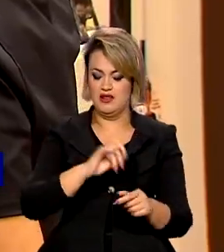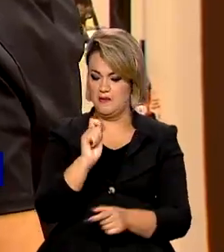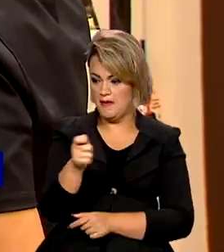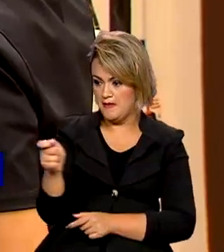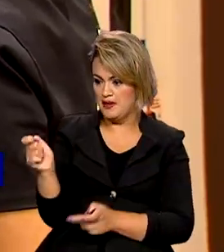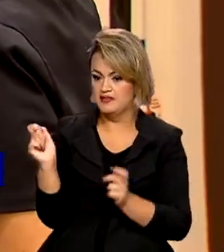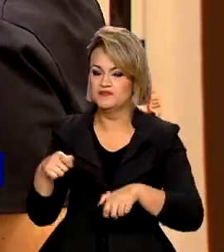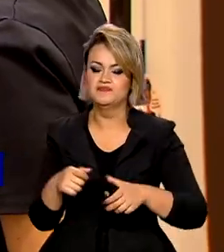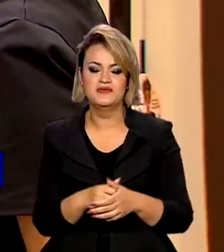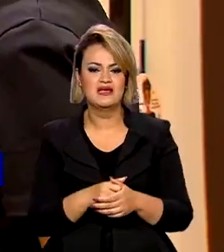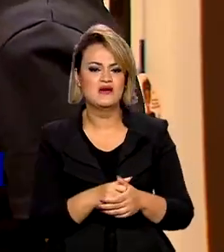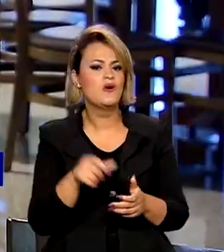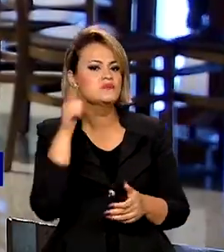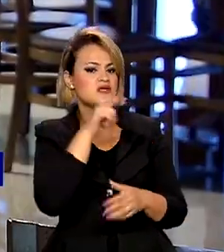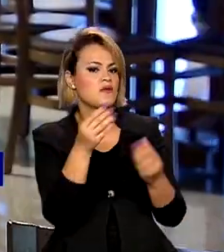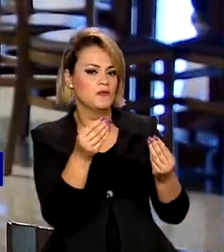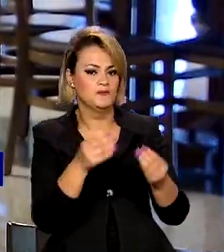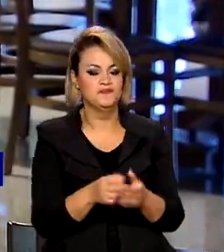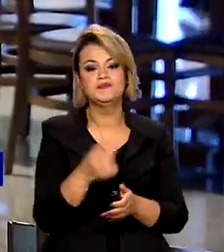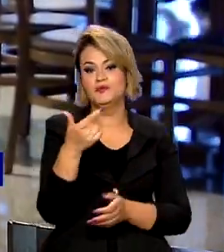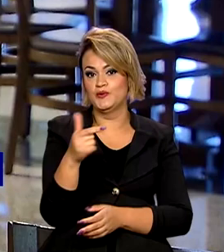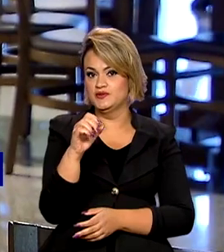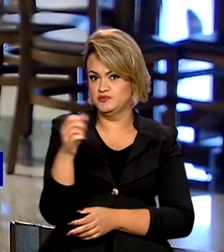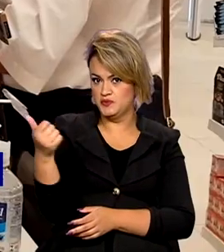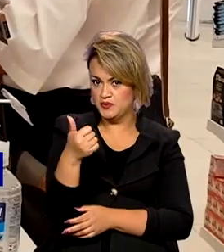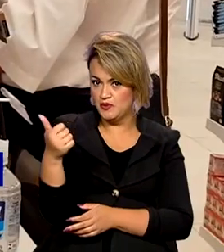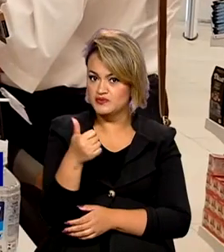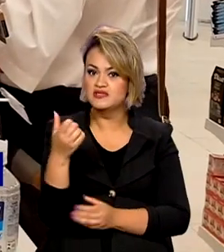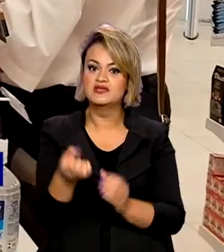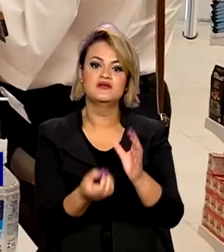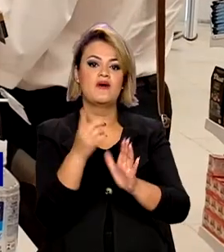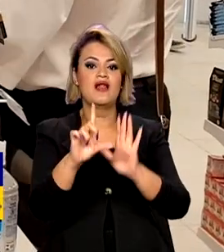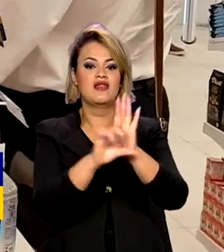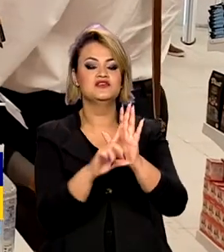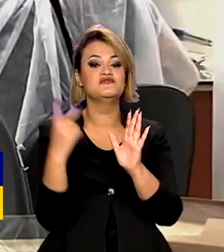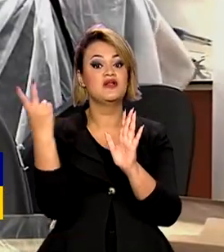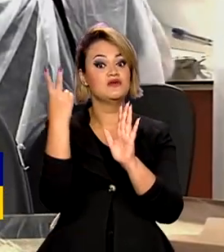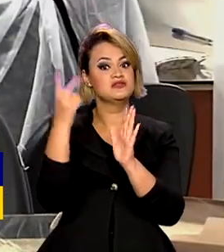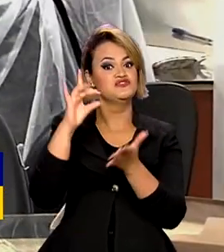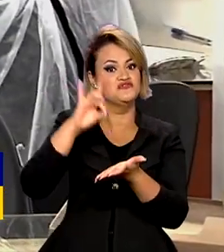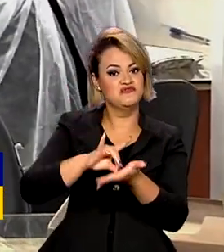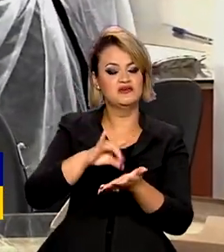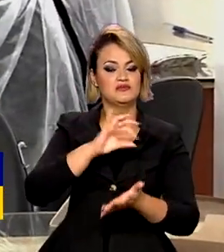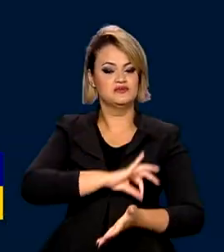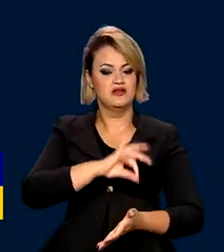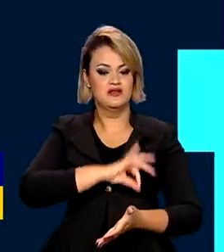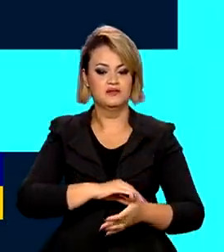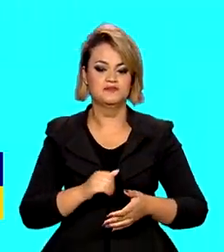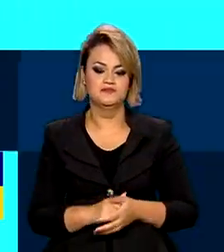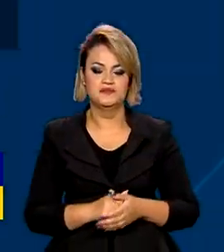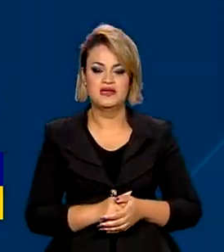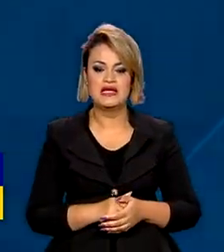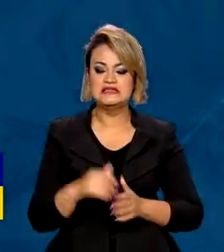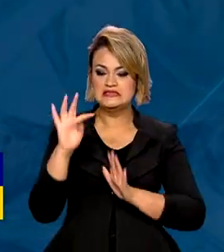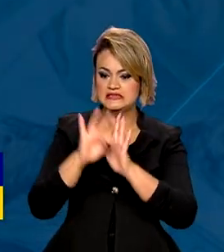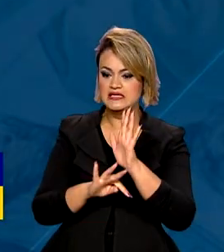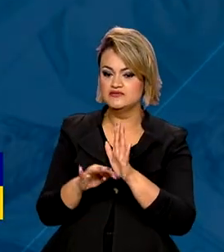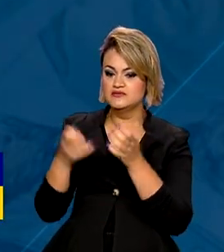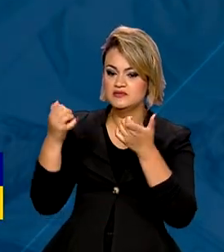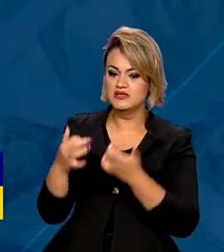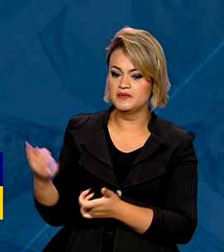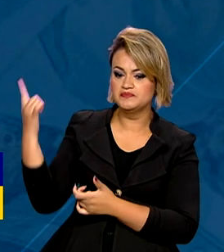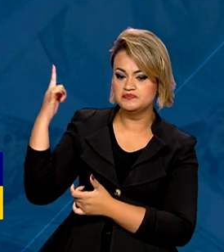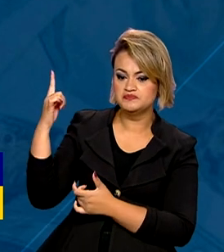tentar garantir isso, em 2011, foi criada a Lei de Valorização Real do Salário Mínimo. O texto incluía o